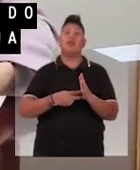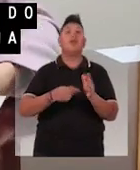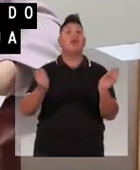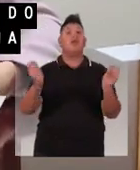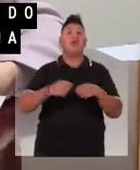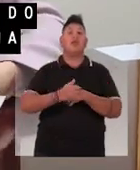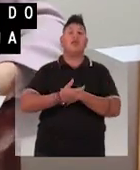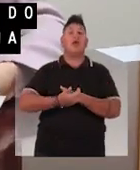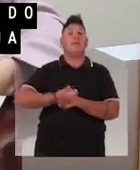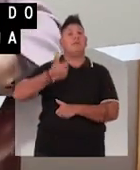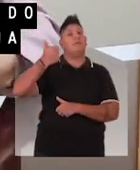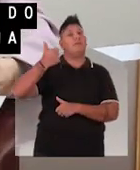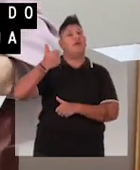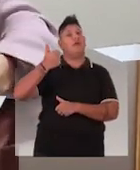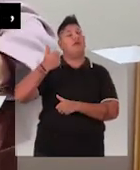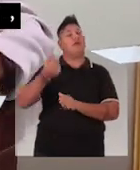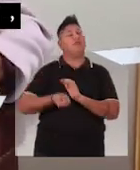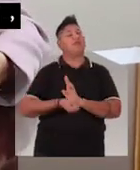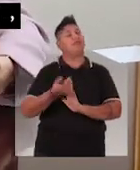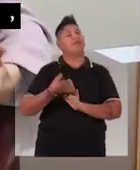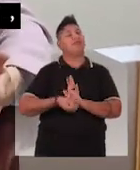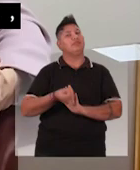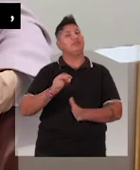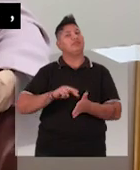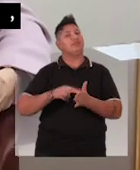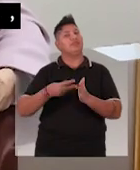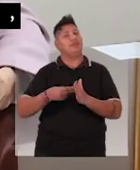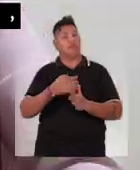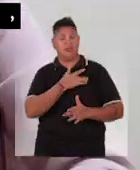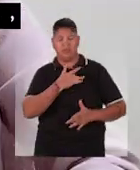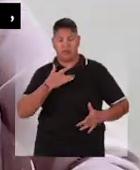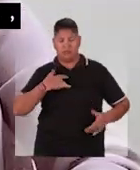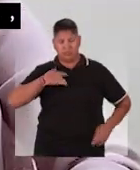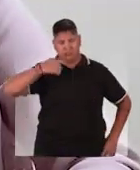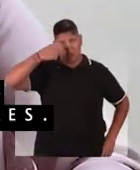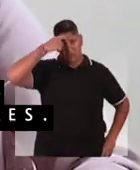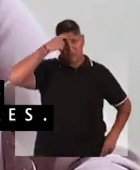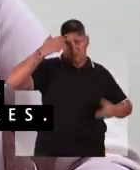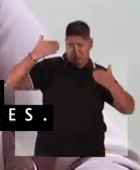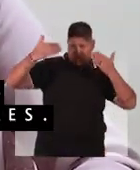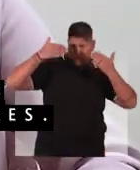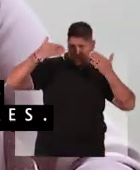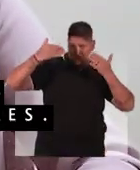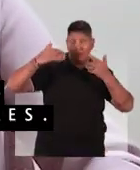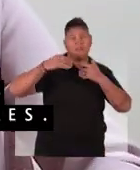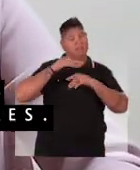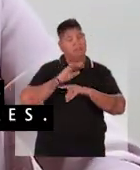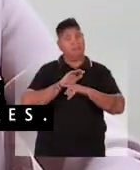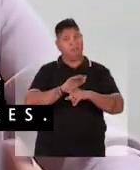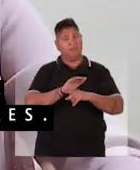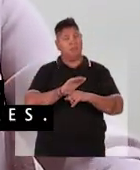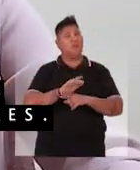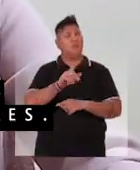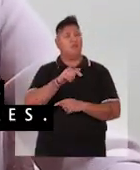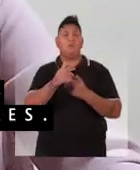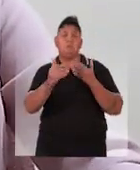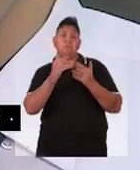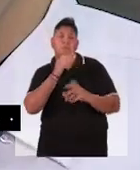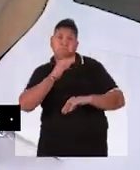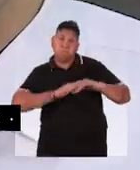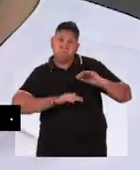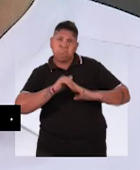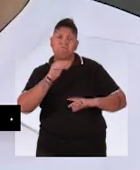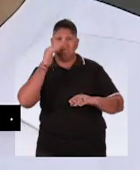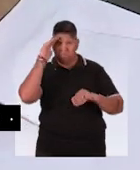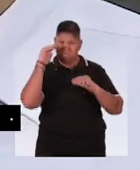organização do trabalho leva a uma maior produtividade. Ou seja, a saúde física e psíquica dos seus trabalhadores.